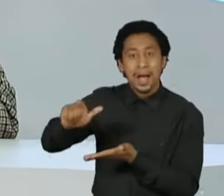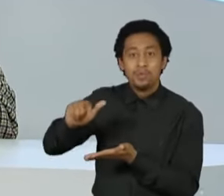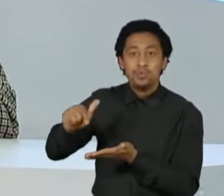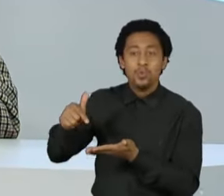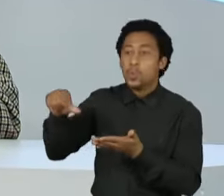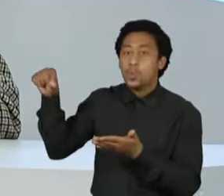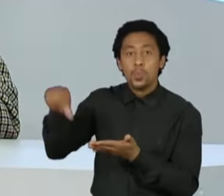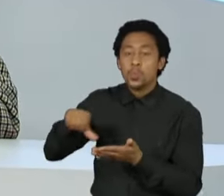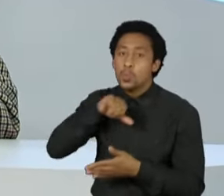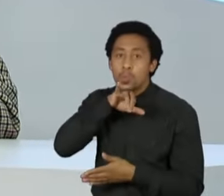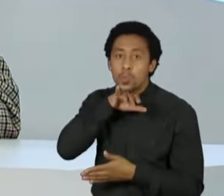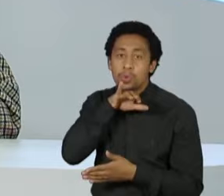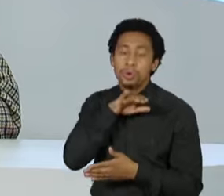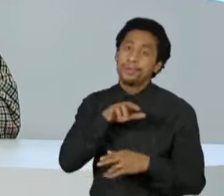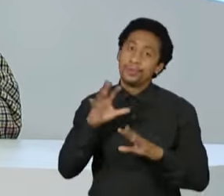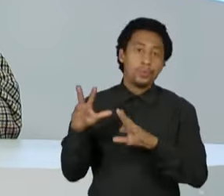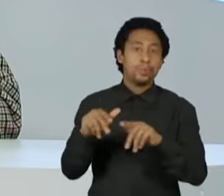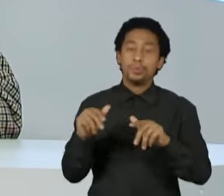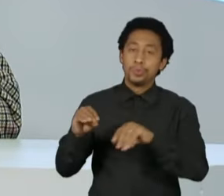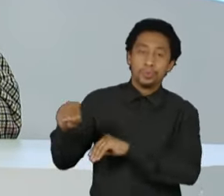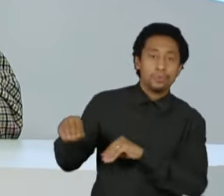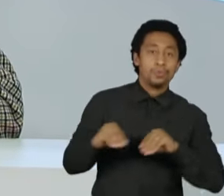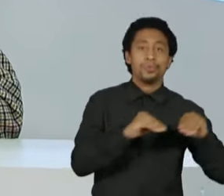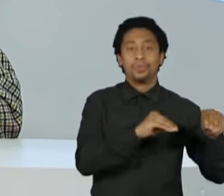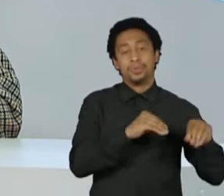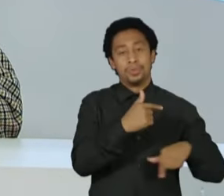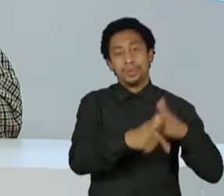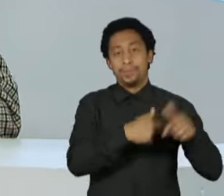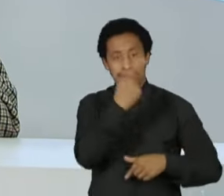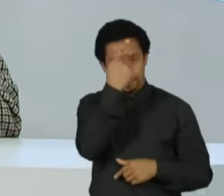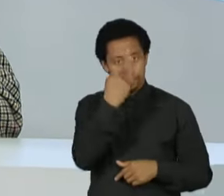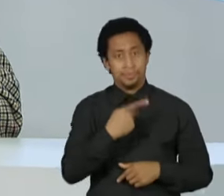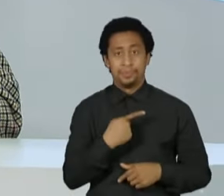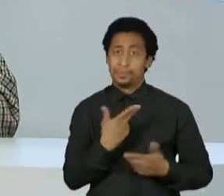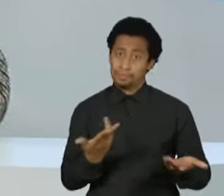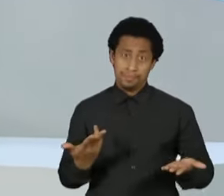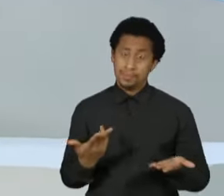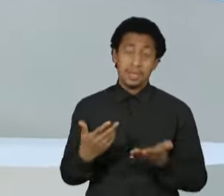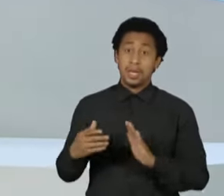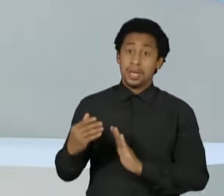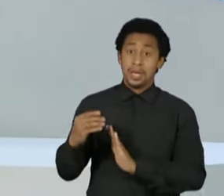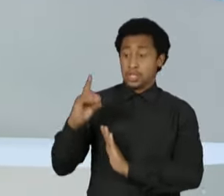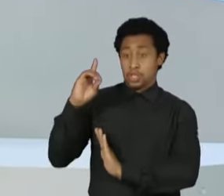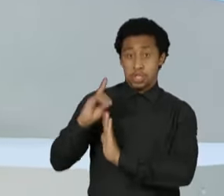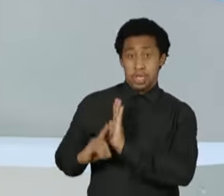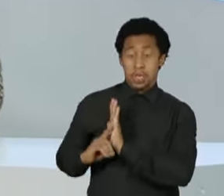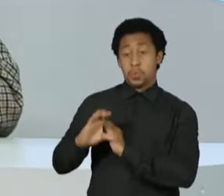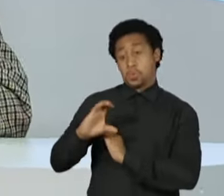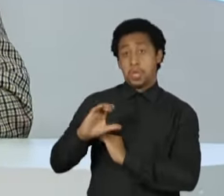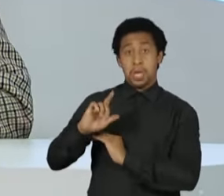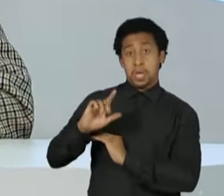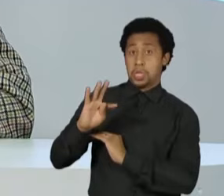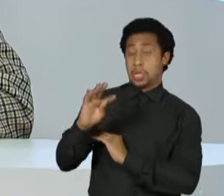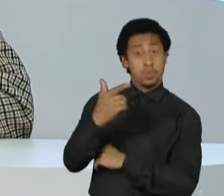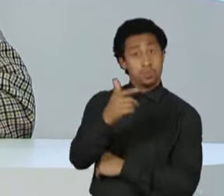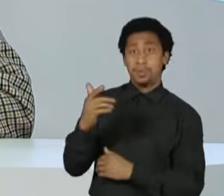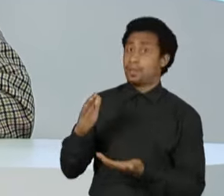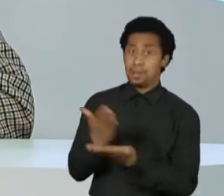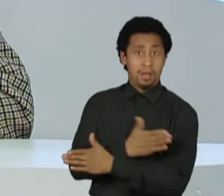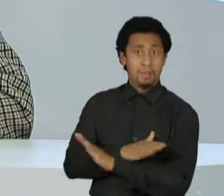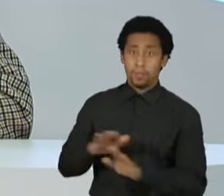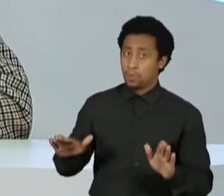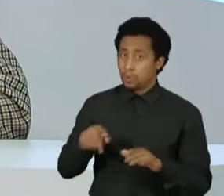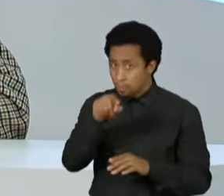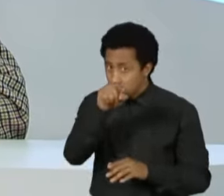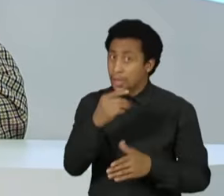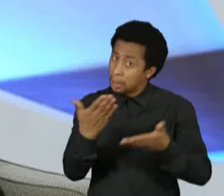empregados estão perdendo os direitos, direito à CLT inclusive, e a senhora já declarou que quer acabar com a informalidade, mas ao mesmo tempo a senhora votou a